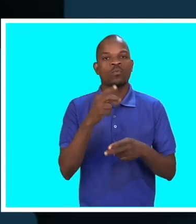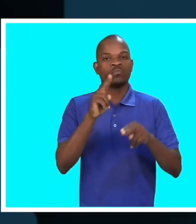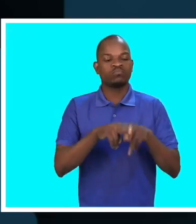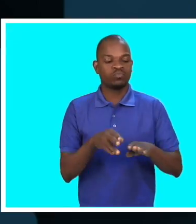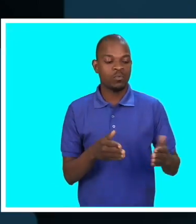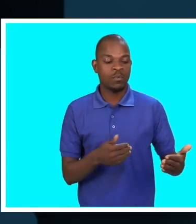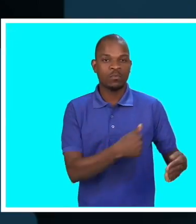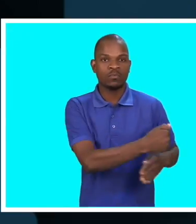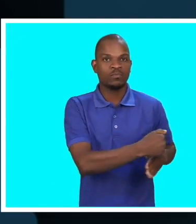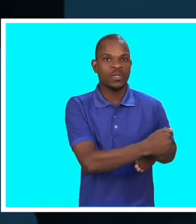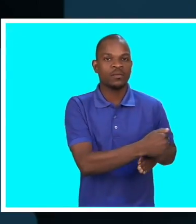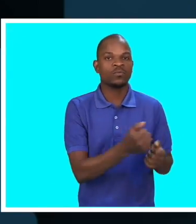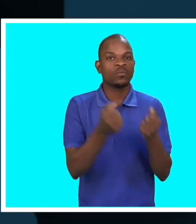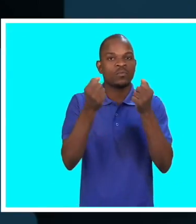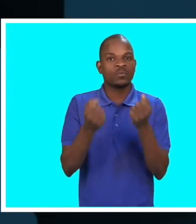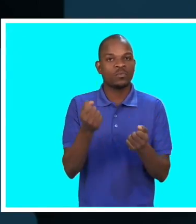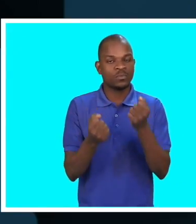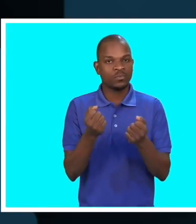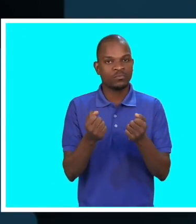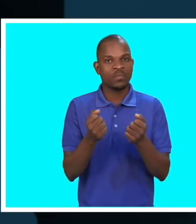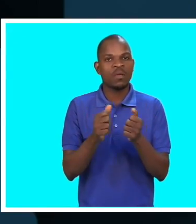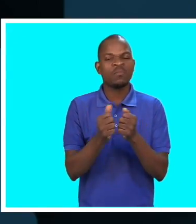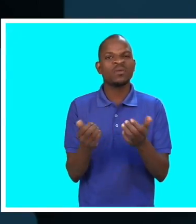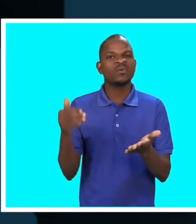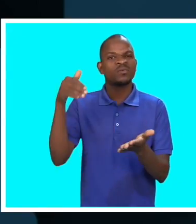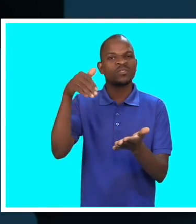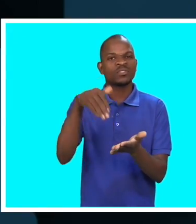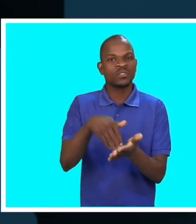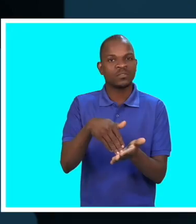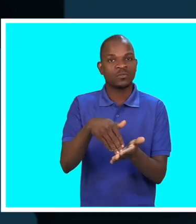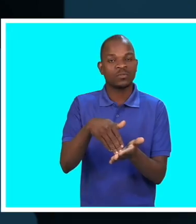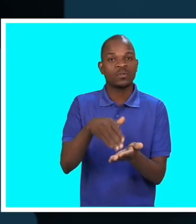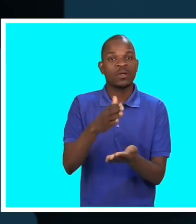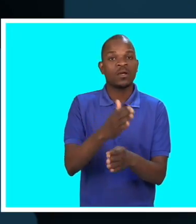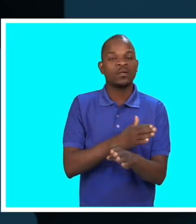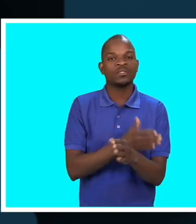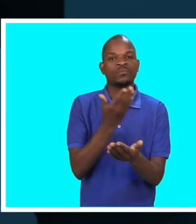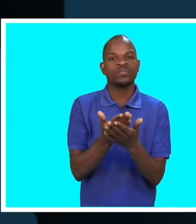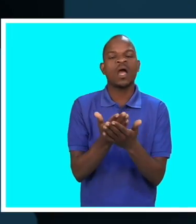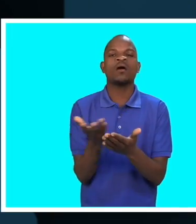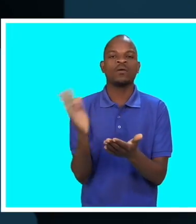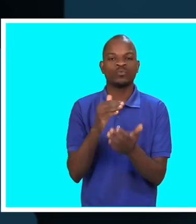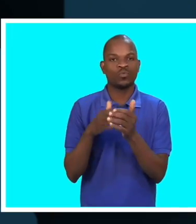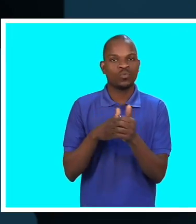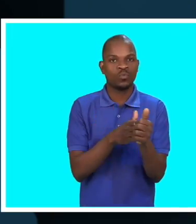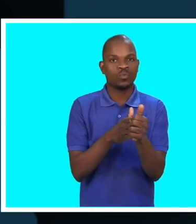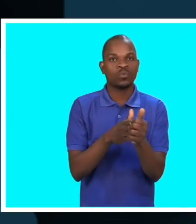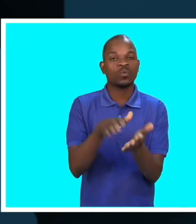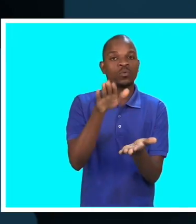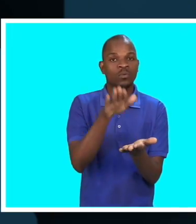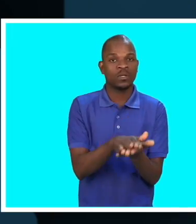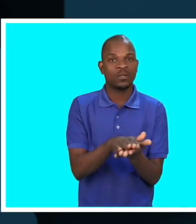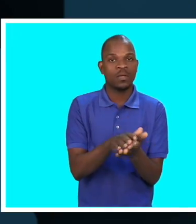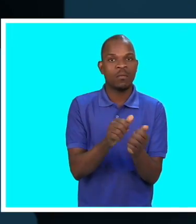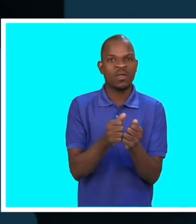Então, quando chegaram, pediram para a gente levar-se num